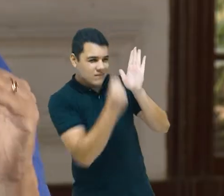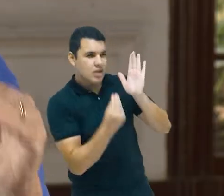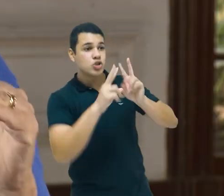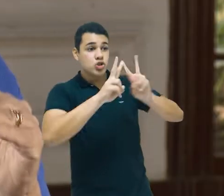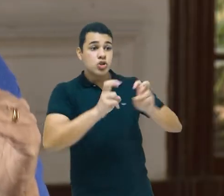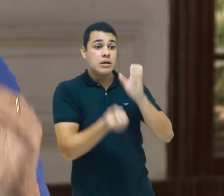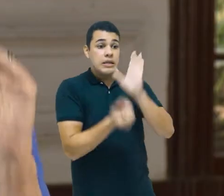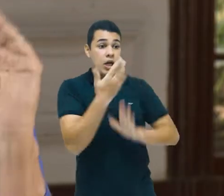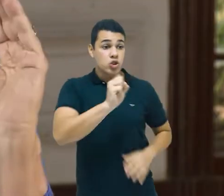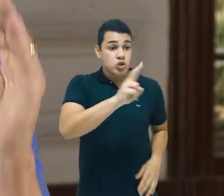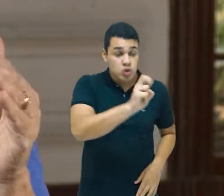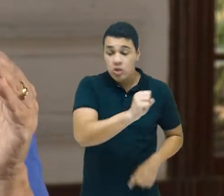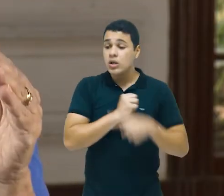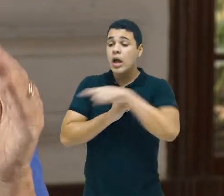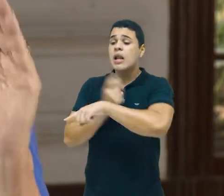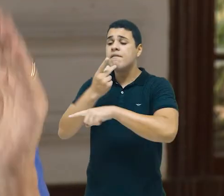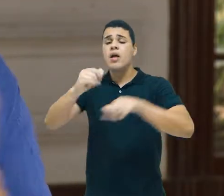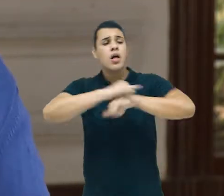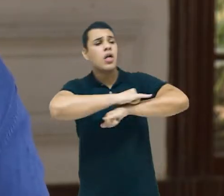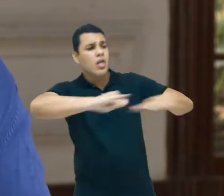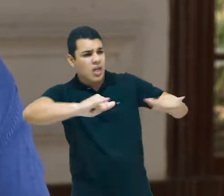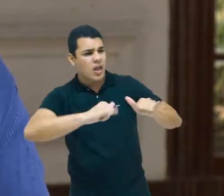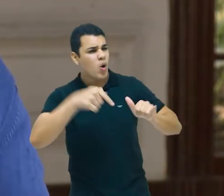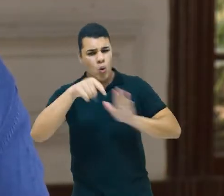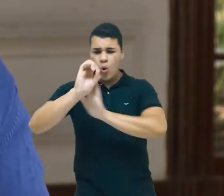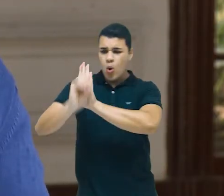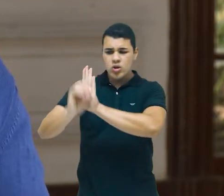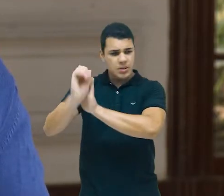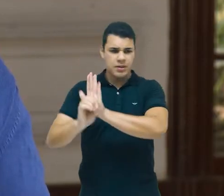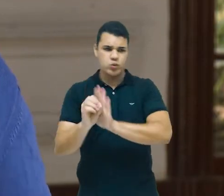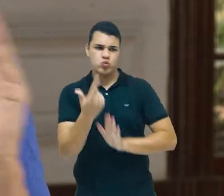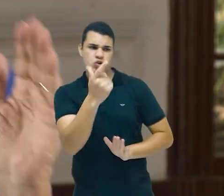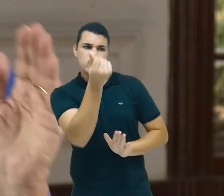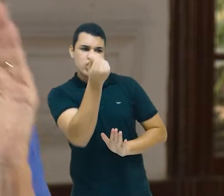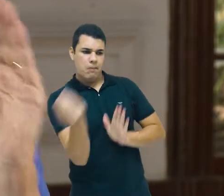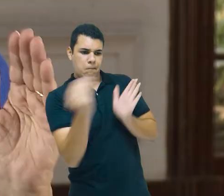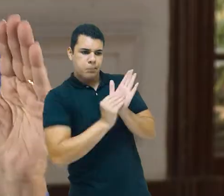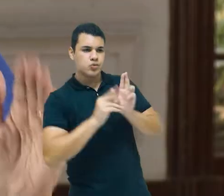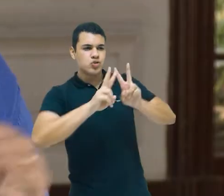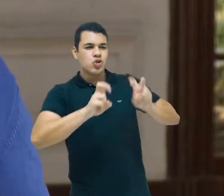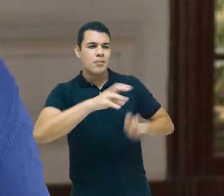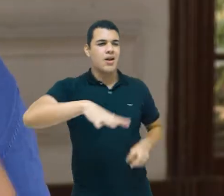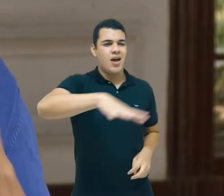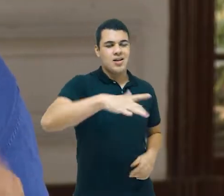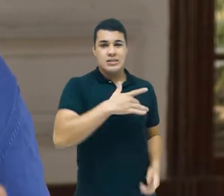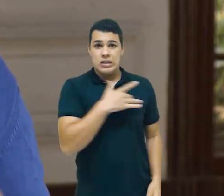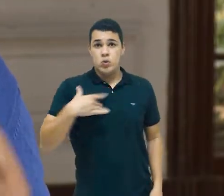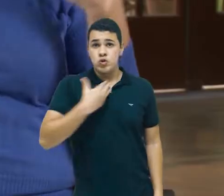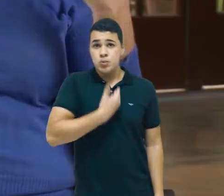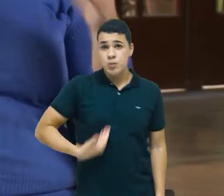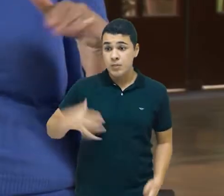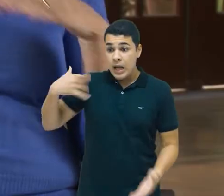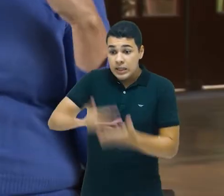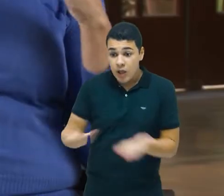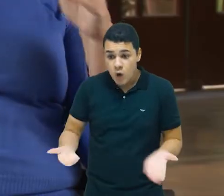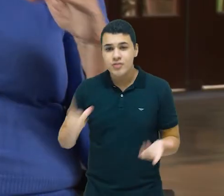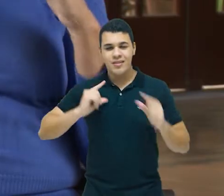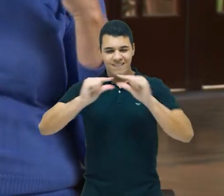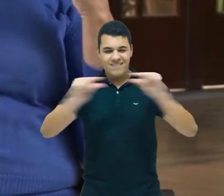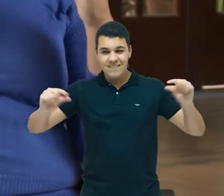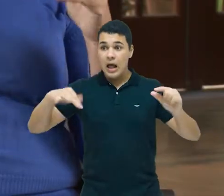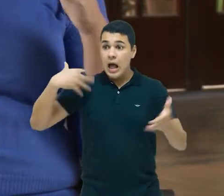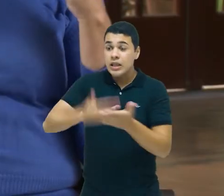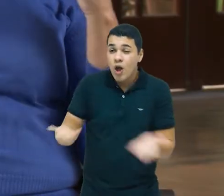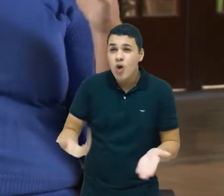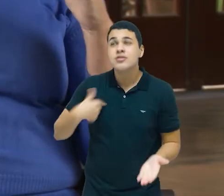presidente Sarney disse que o orçamento não cabia na Constituição. Essa frase, que até hoje retumba nos nossos